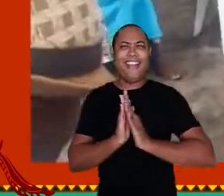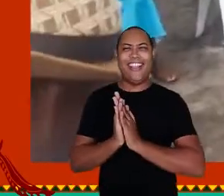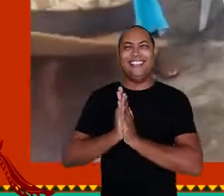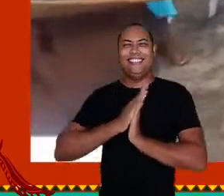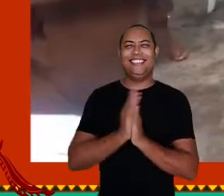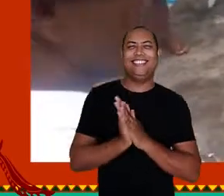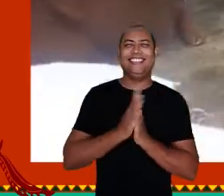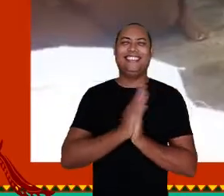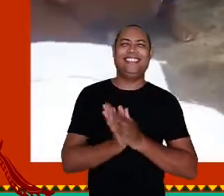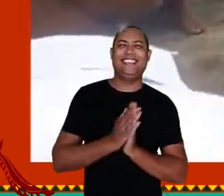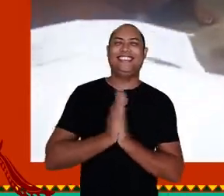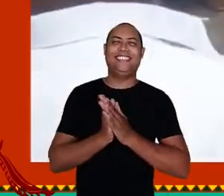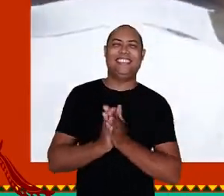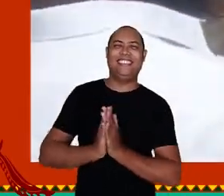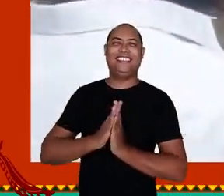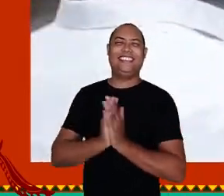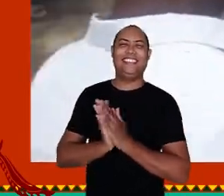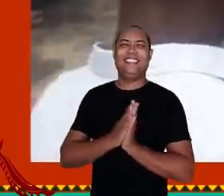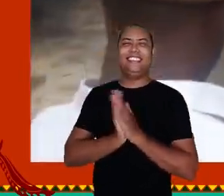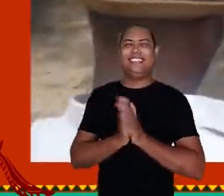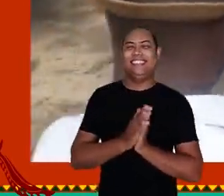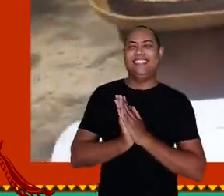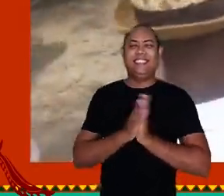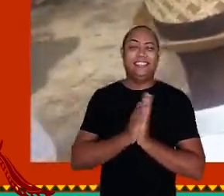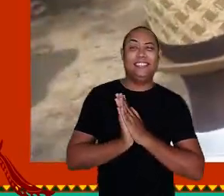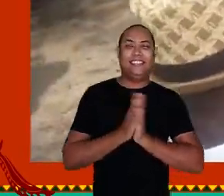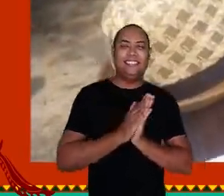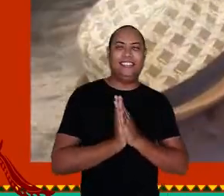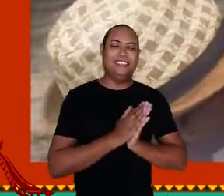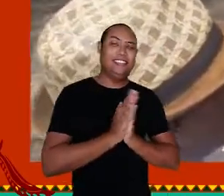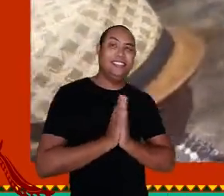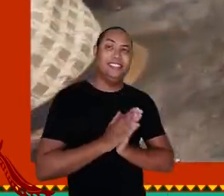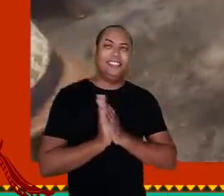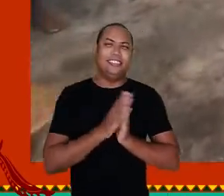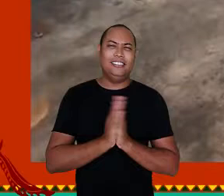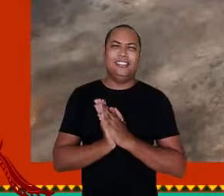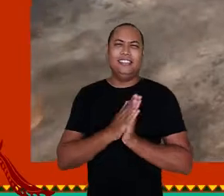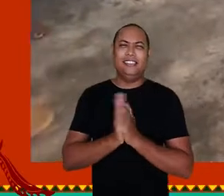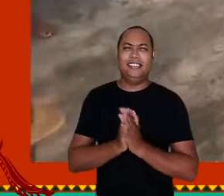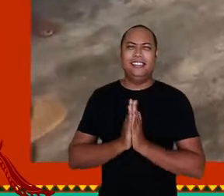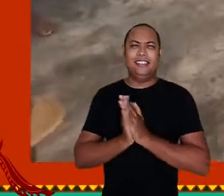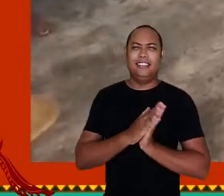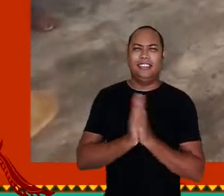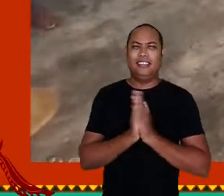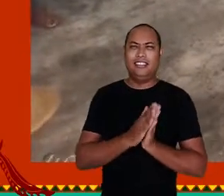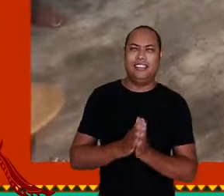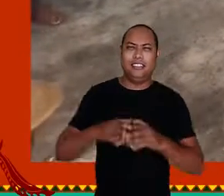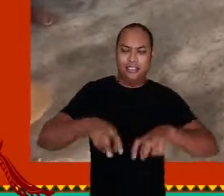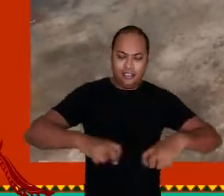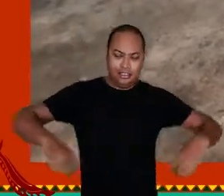Quem entrou na roda foi uma boneca Quem